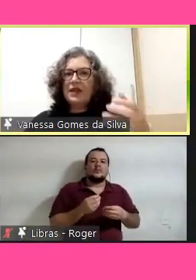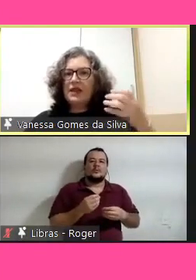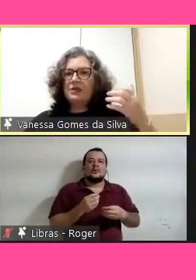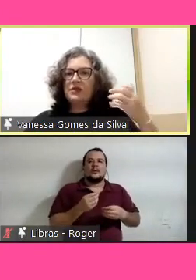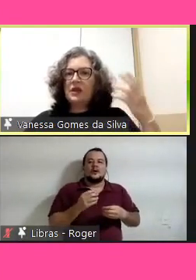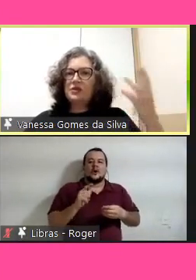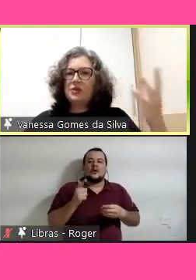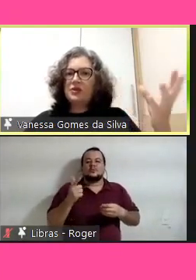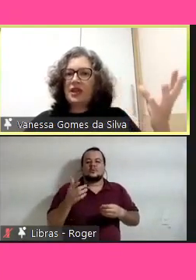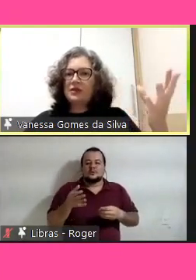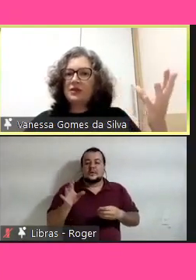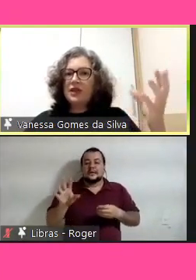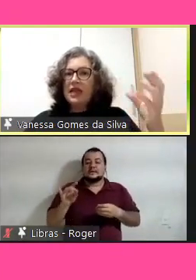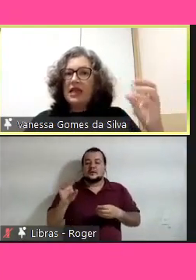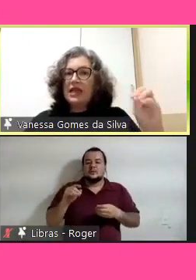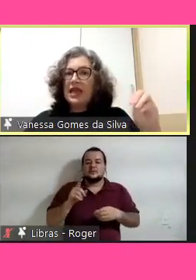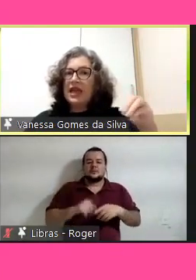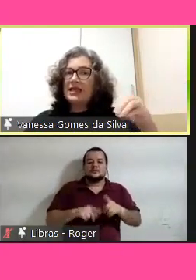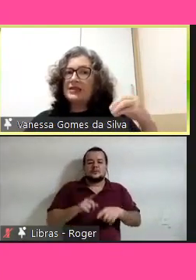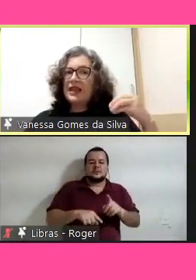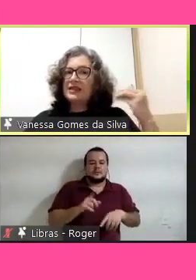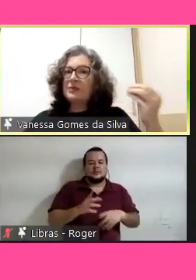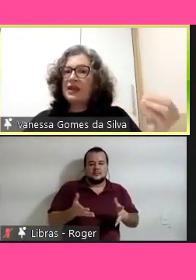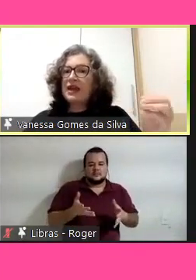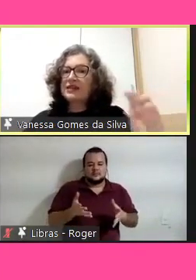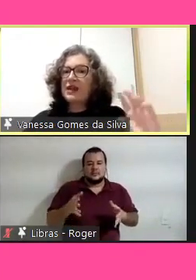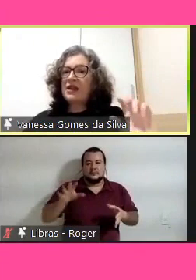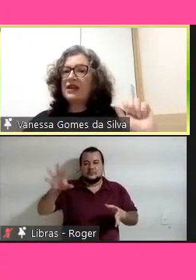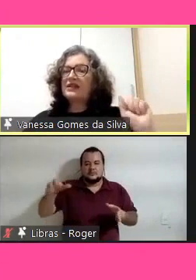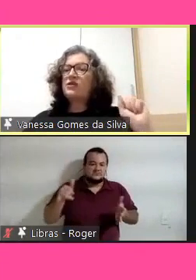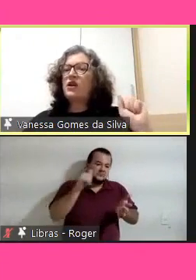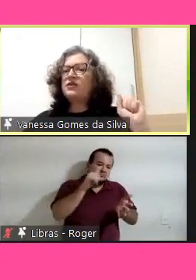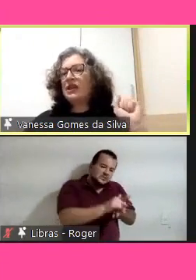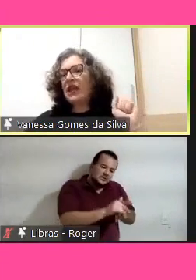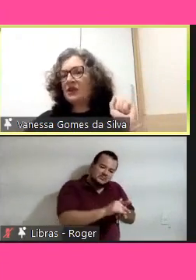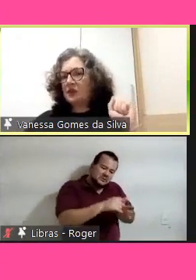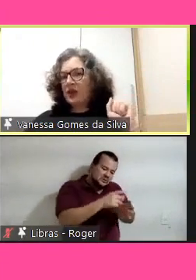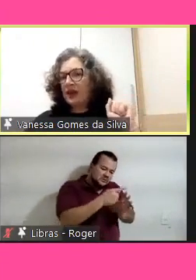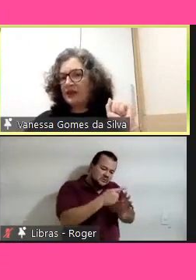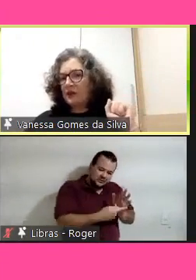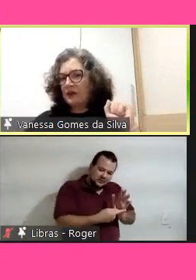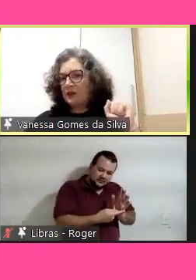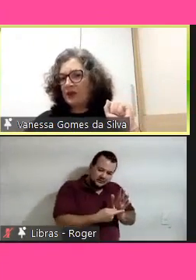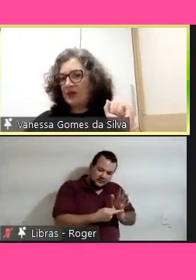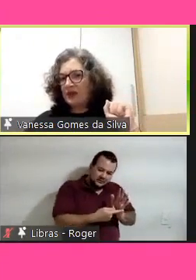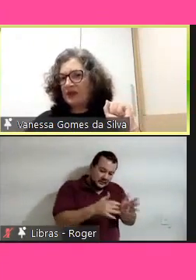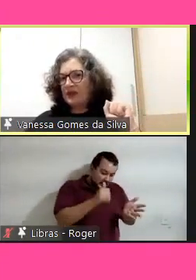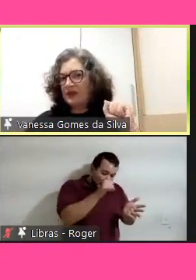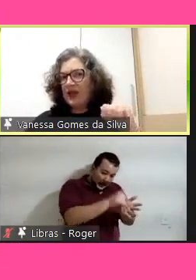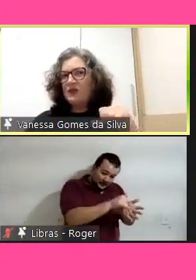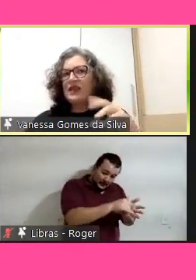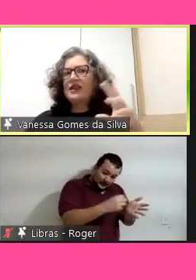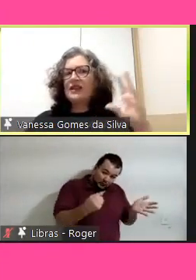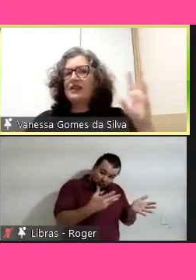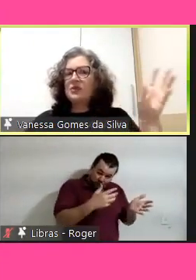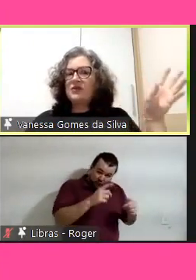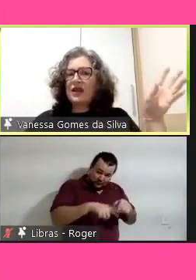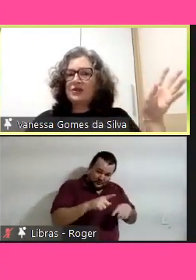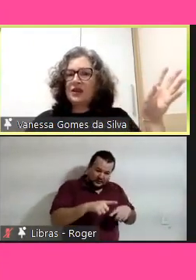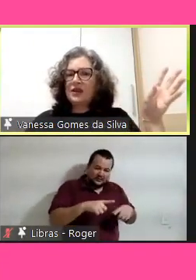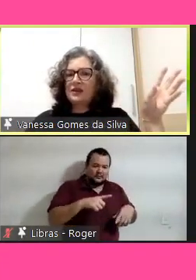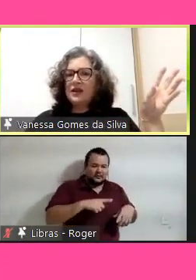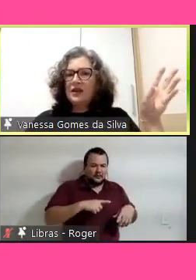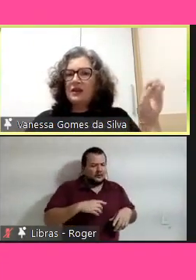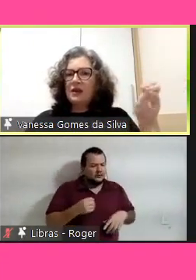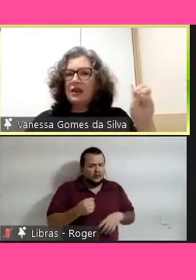fossem aplicando isso aí aos projetos e que essa aplicação ia trazer novos dilemas para eles, enquanto projetistas, fazerem as